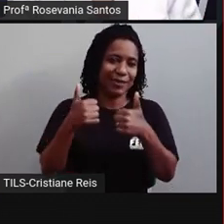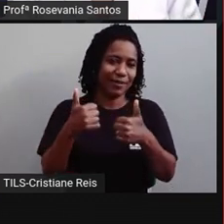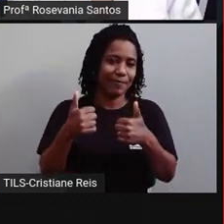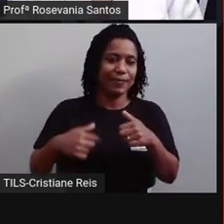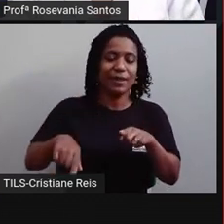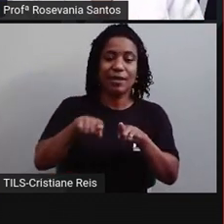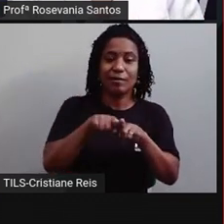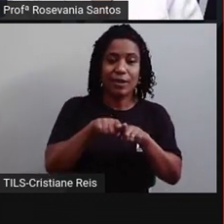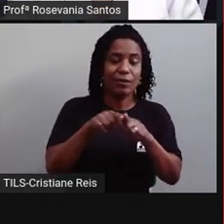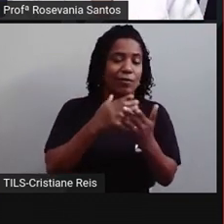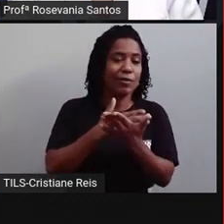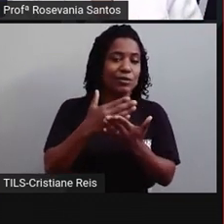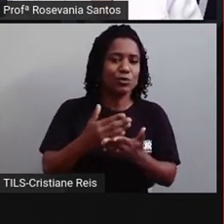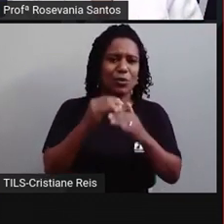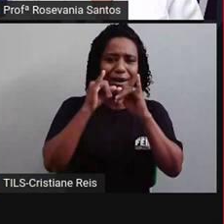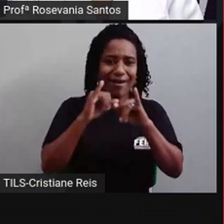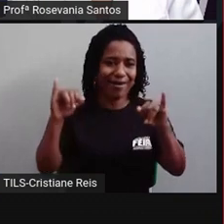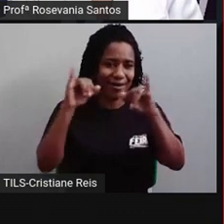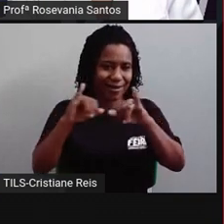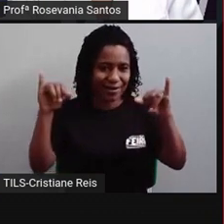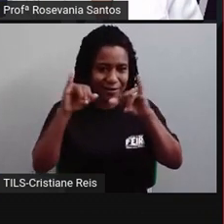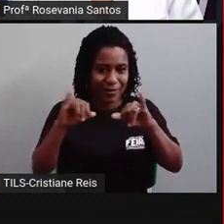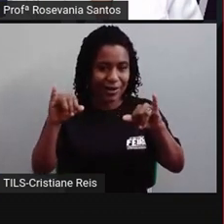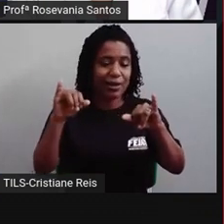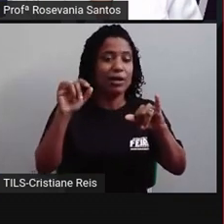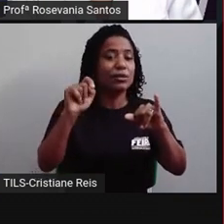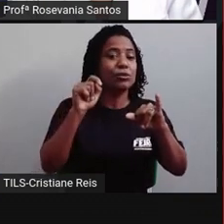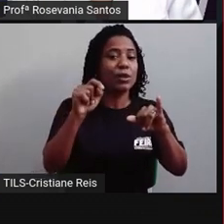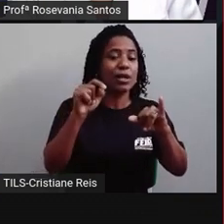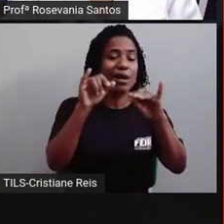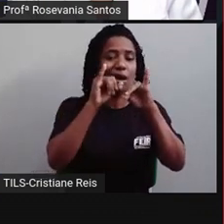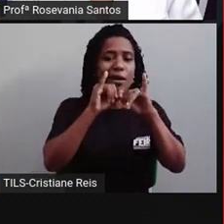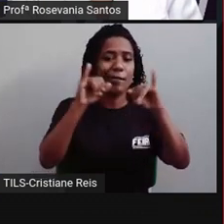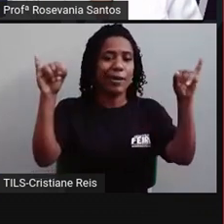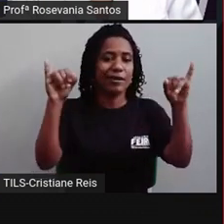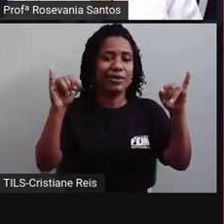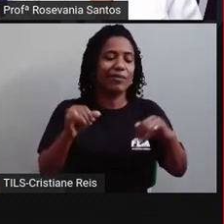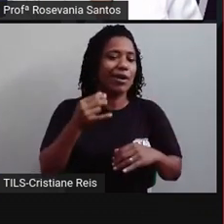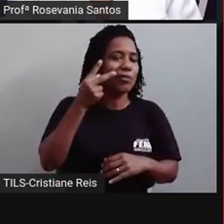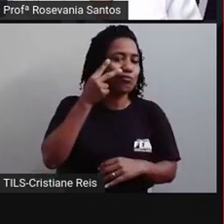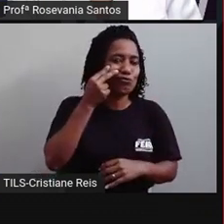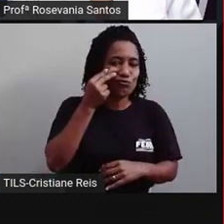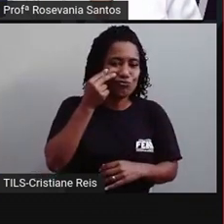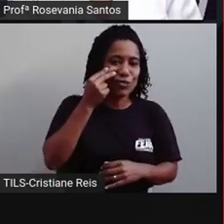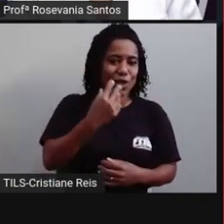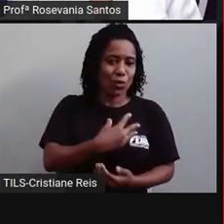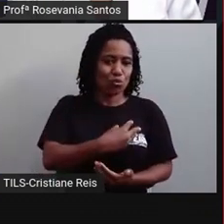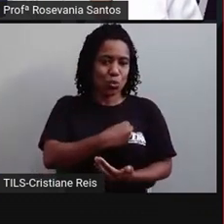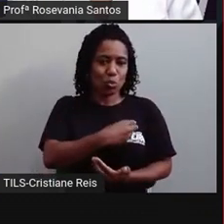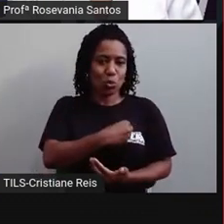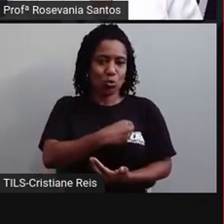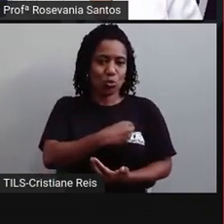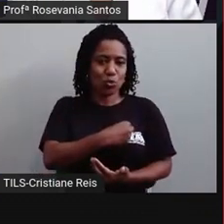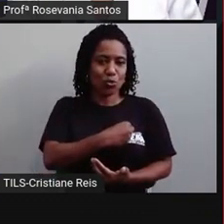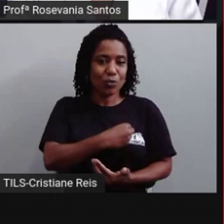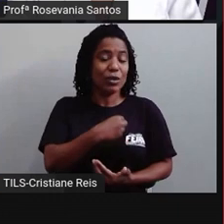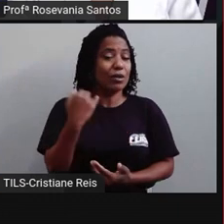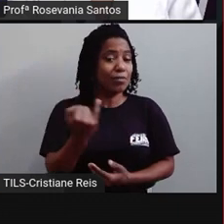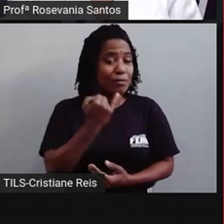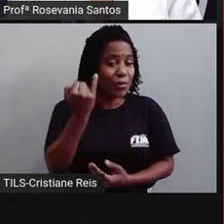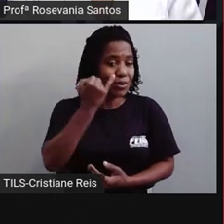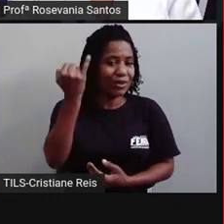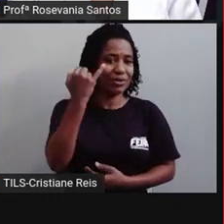que fez com que, né, a gente tivesse perdas, é que essas perdas, elas fossem diminuindo ao longo do tempo, então, de 1940,